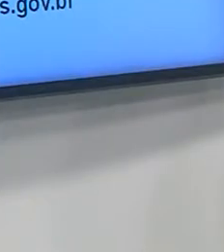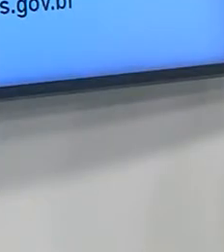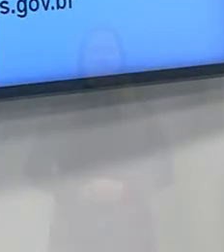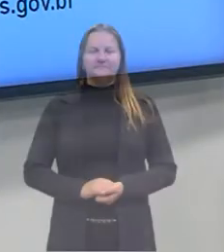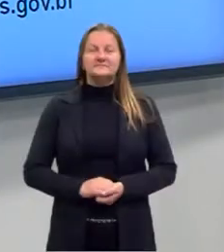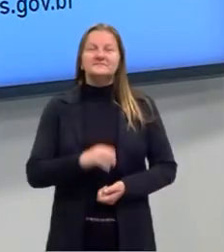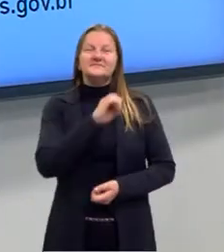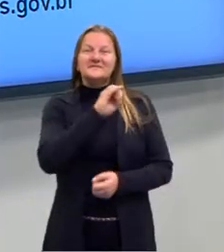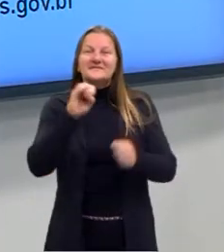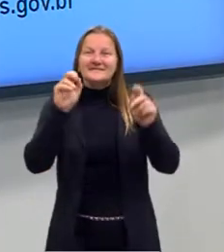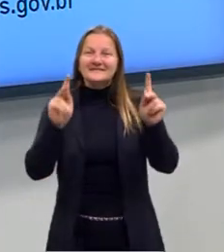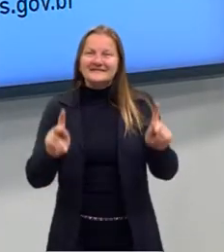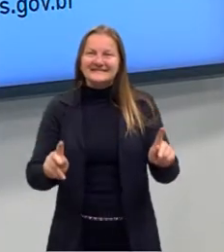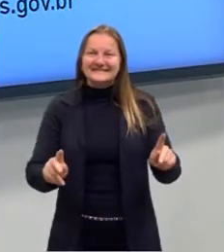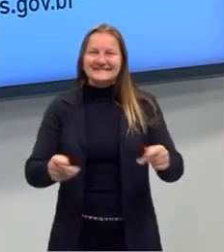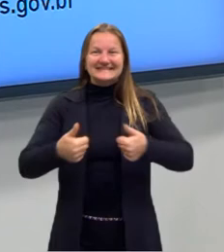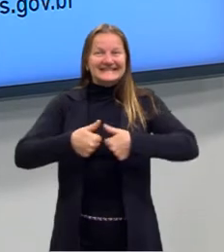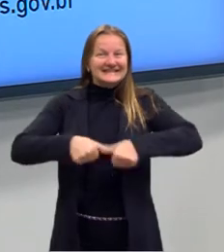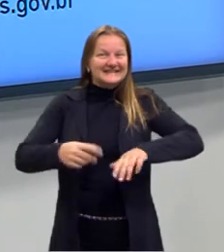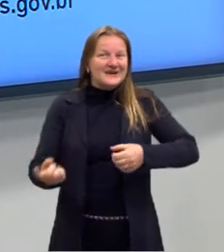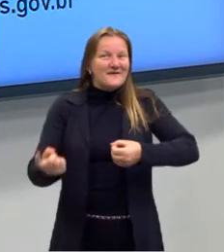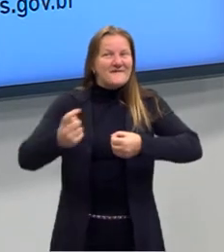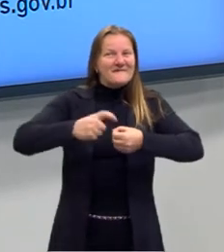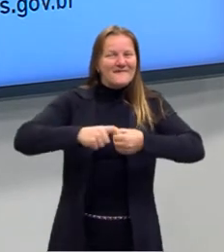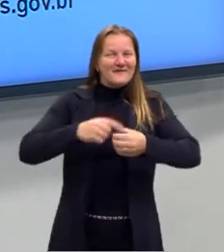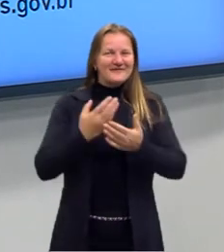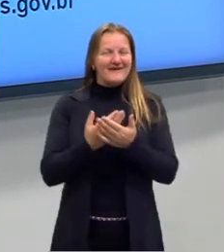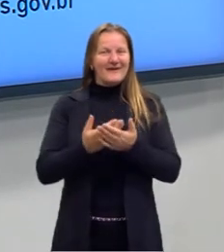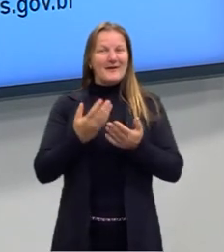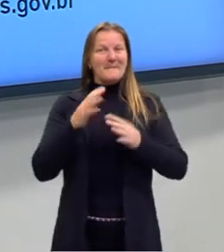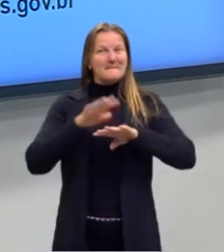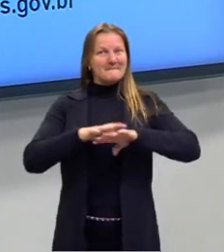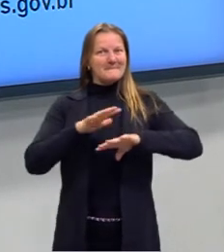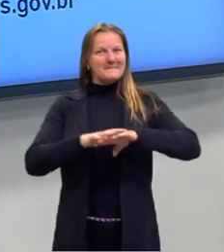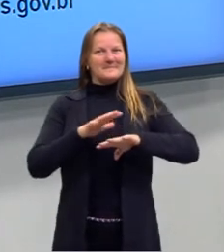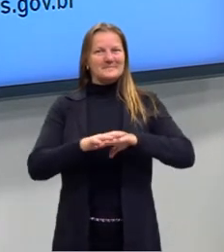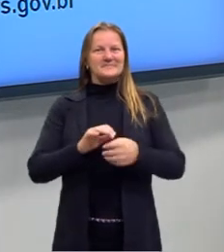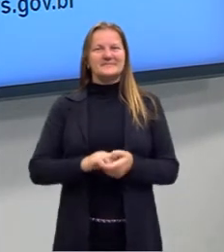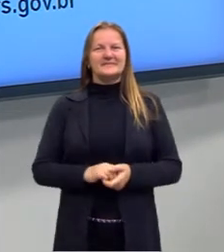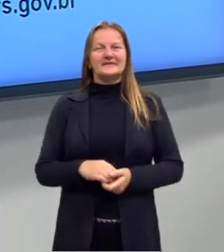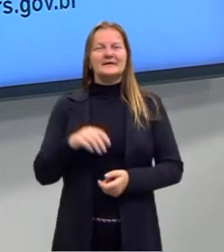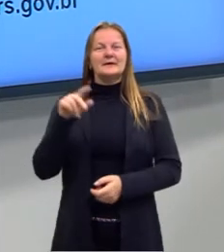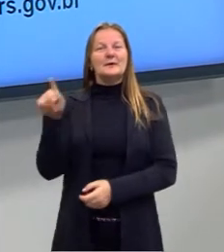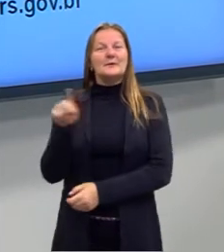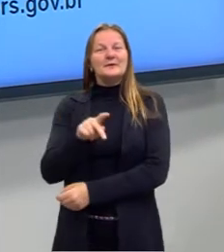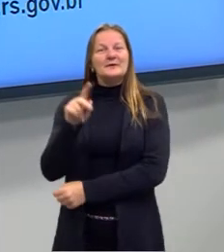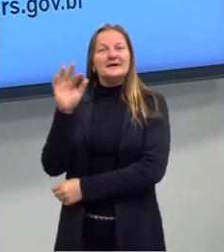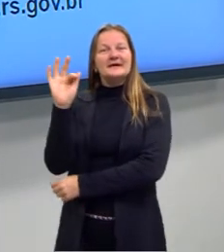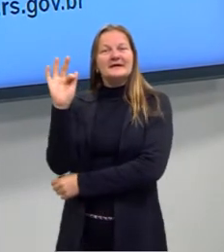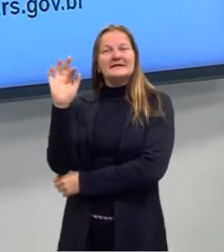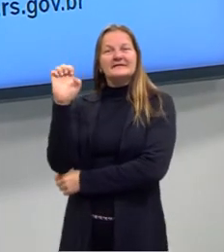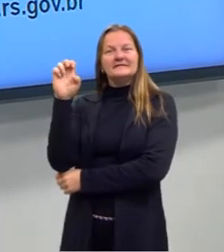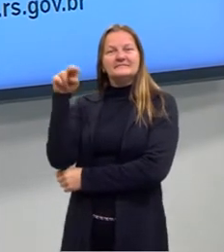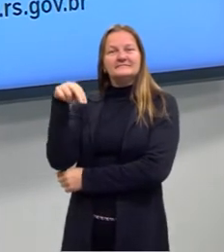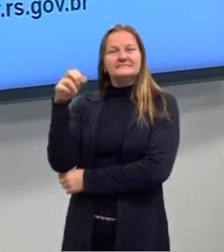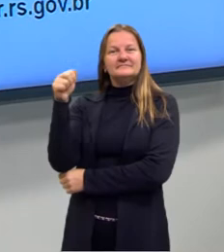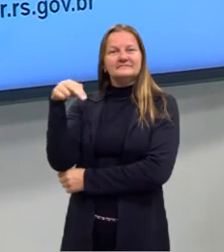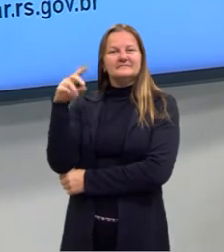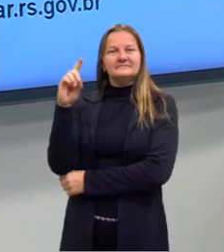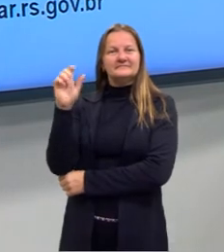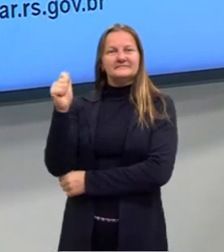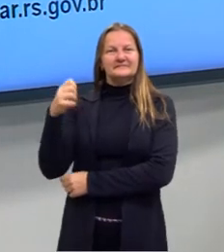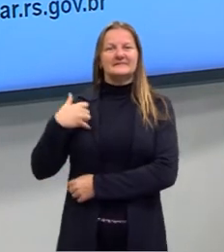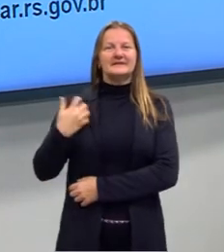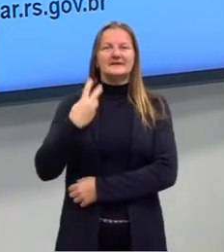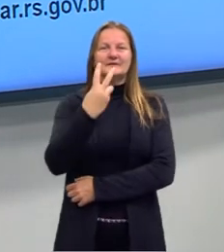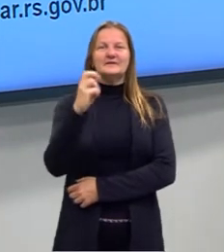Oi, oi pessoas! Estamos de volta para mais uma aula de matemática. Eu sou a prof. Fernanda, tenho 25 anos,